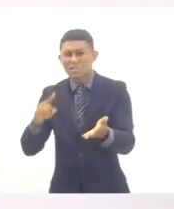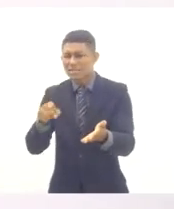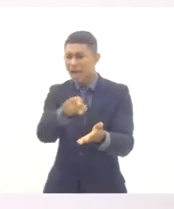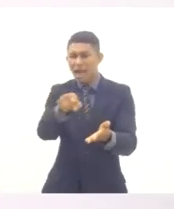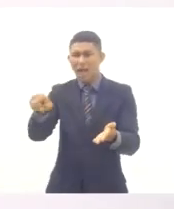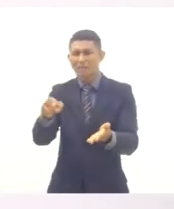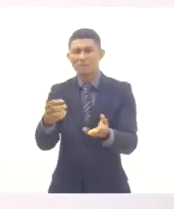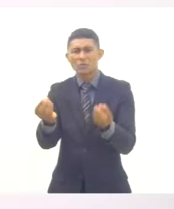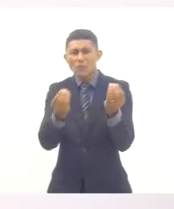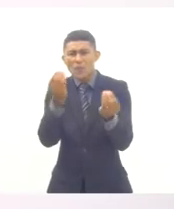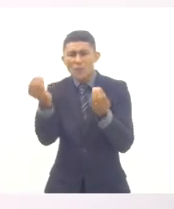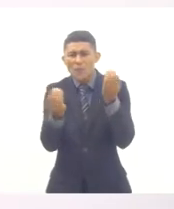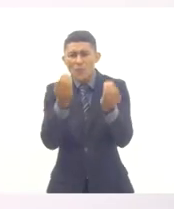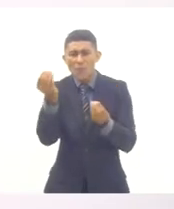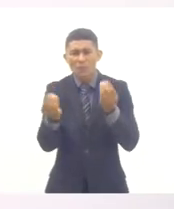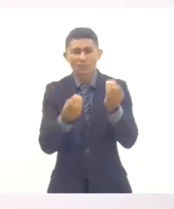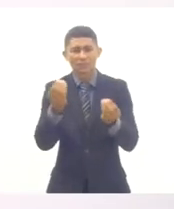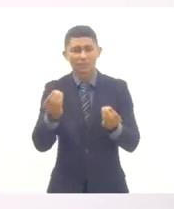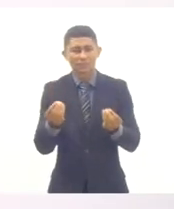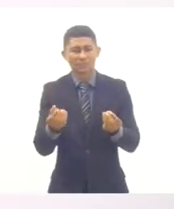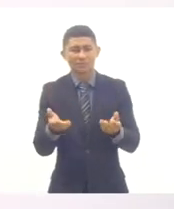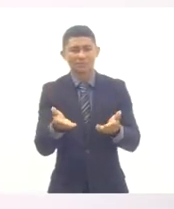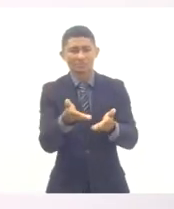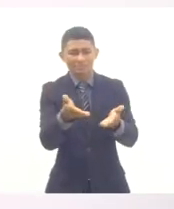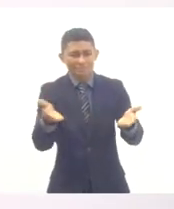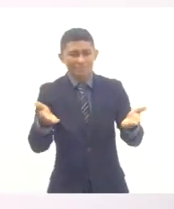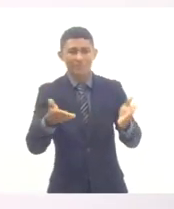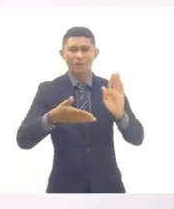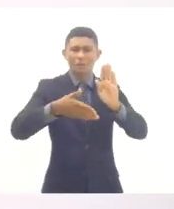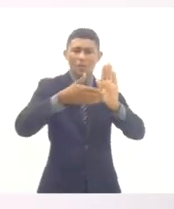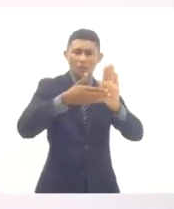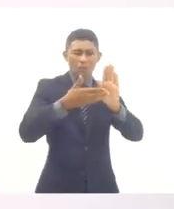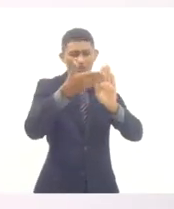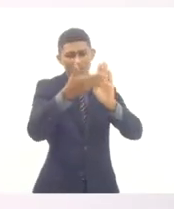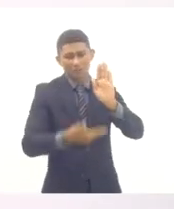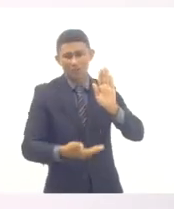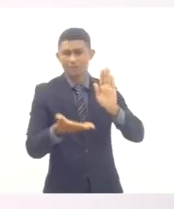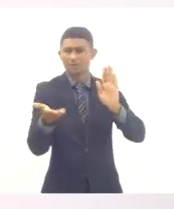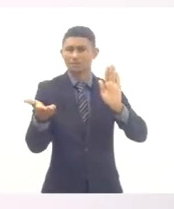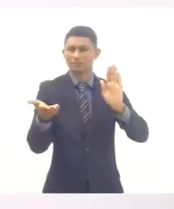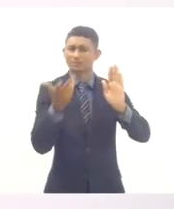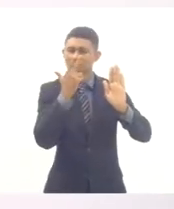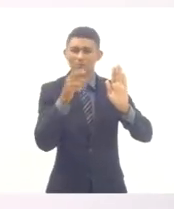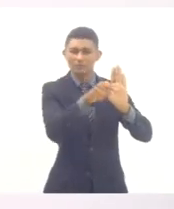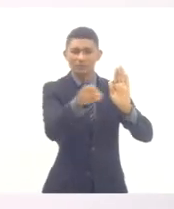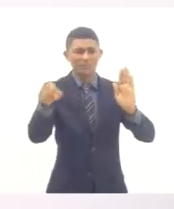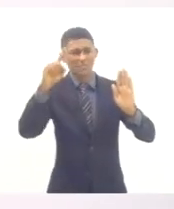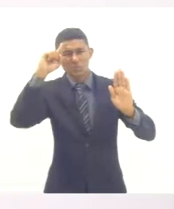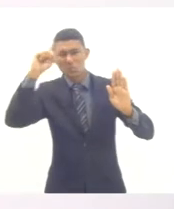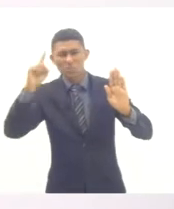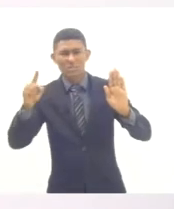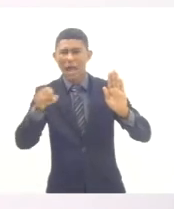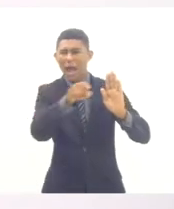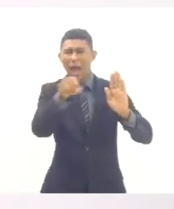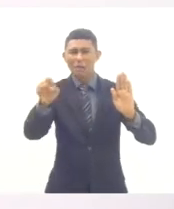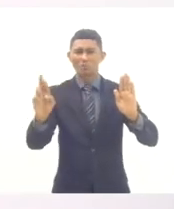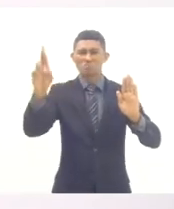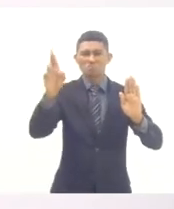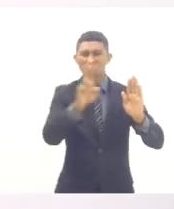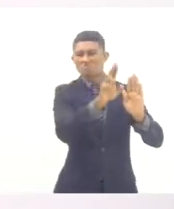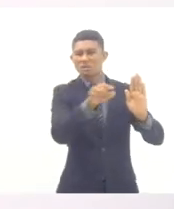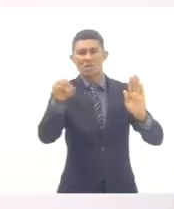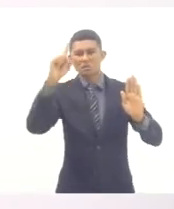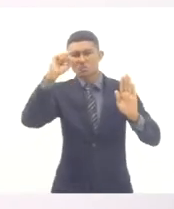proposta educacional, da educação de jovens e adultos que tem sido